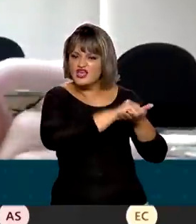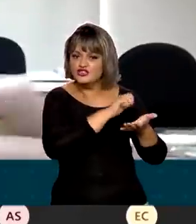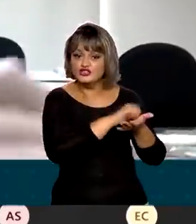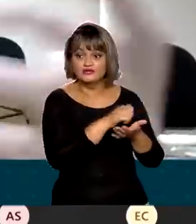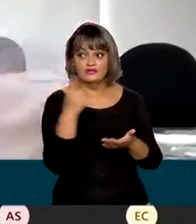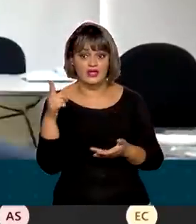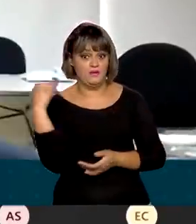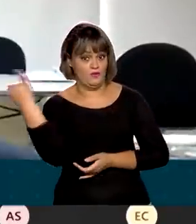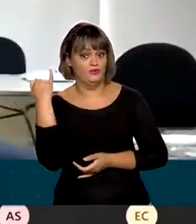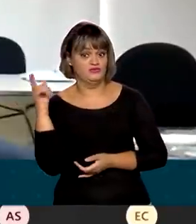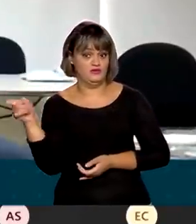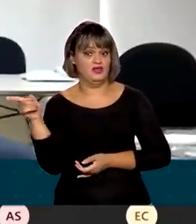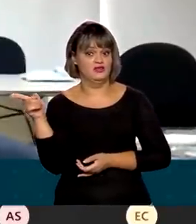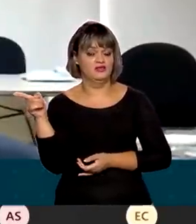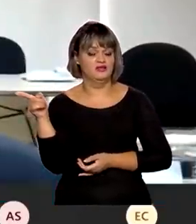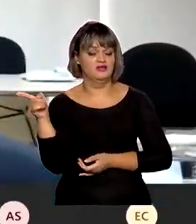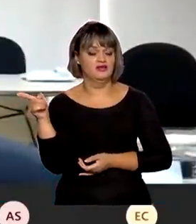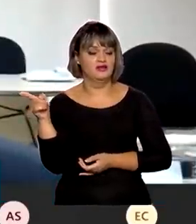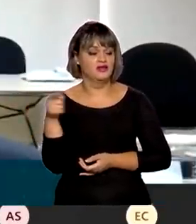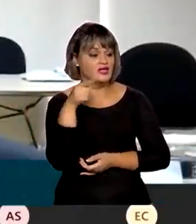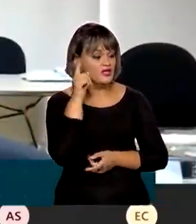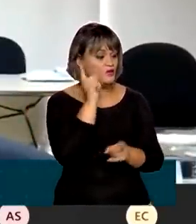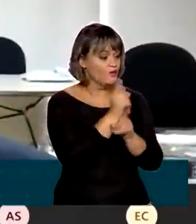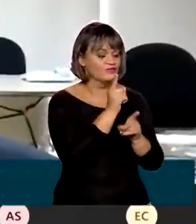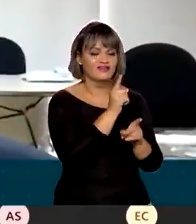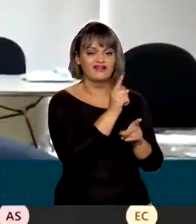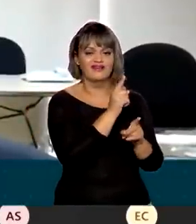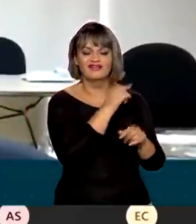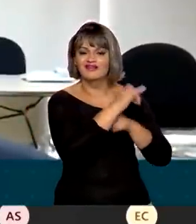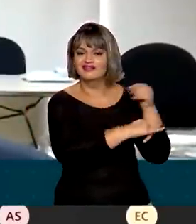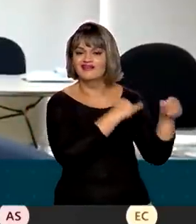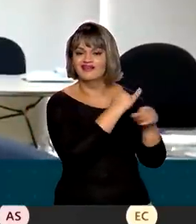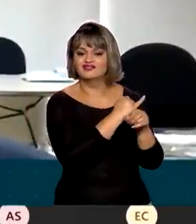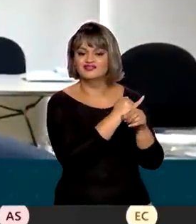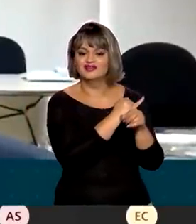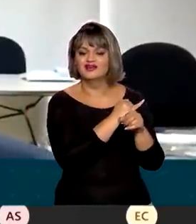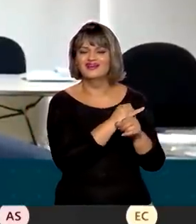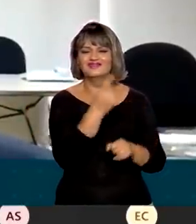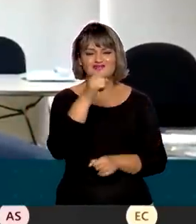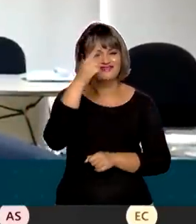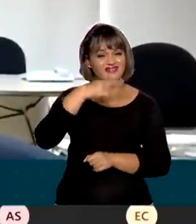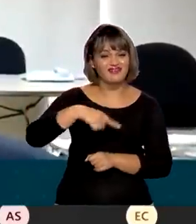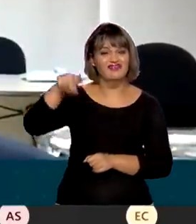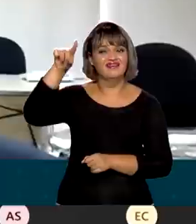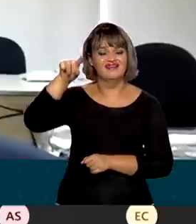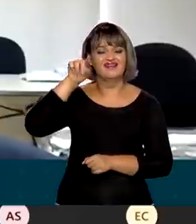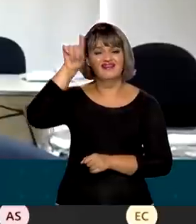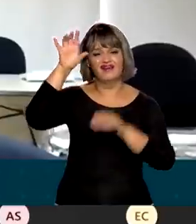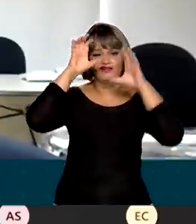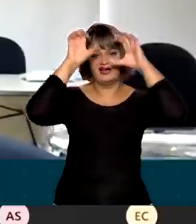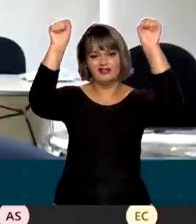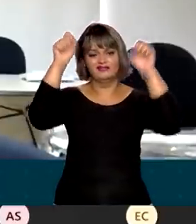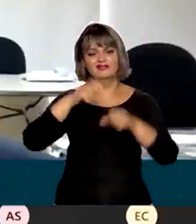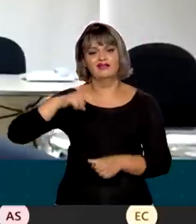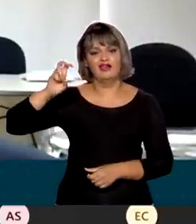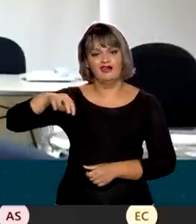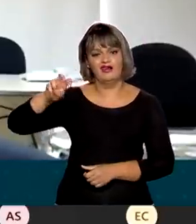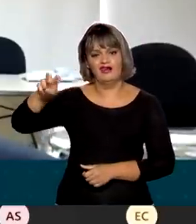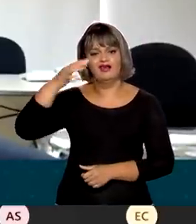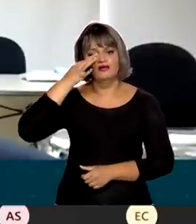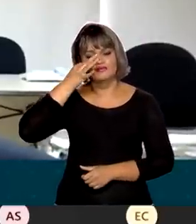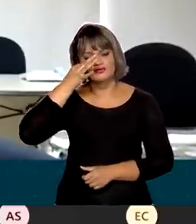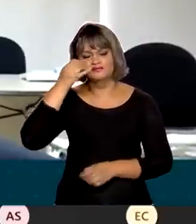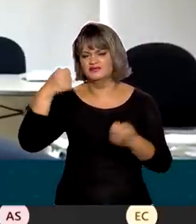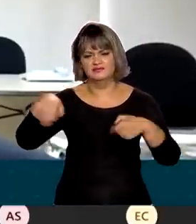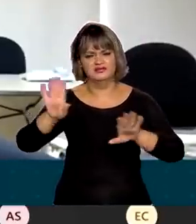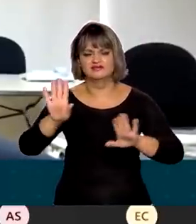interessem, e da qual ele é parte, do seu lar. Vamos acabar com a necessidade da pessoa ter que fazer aquela migração